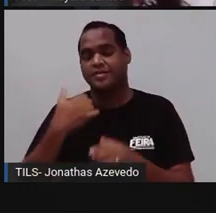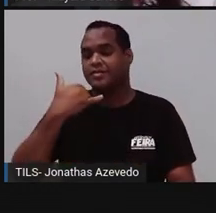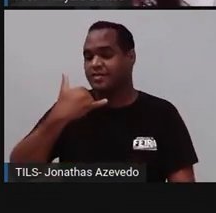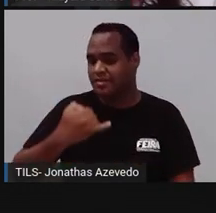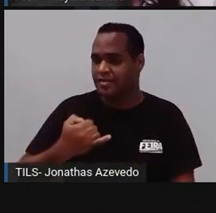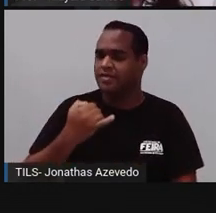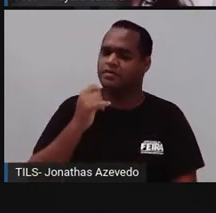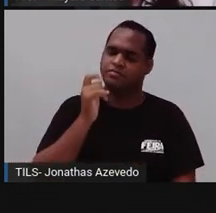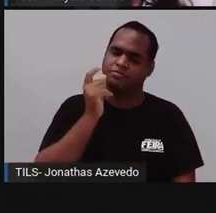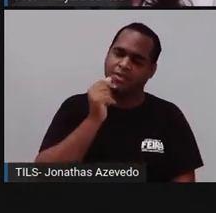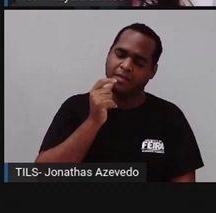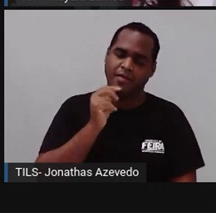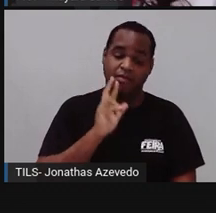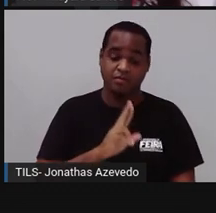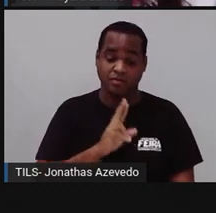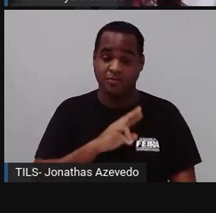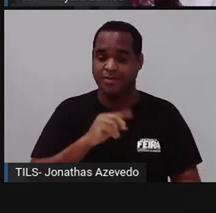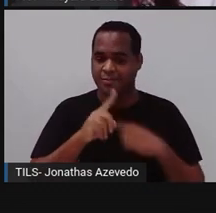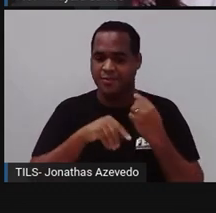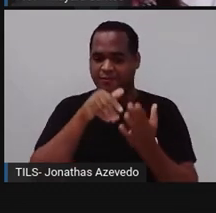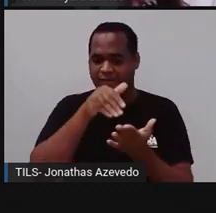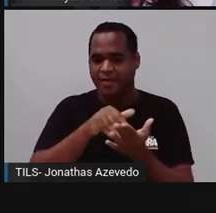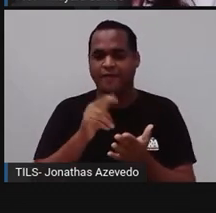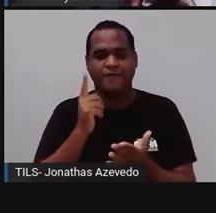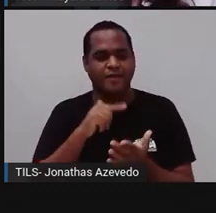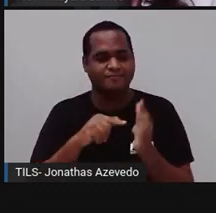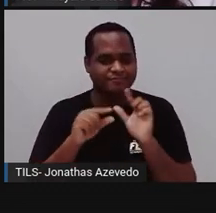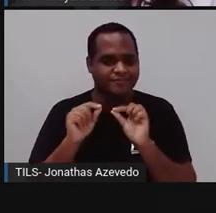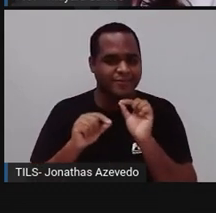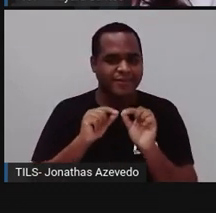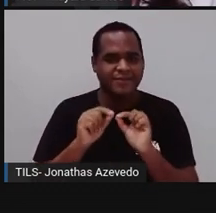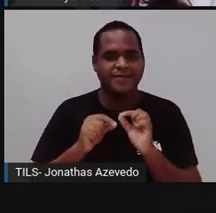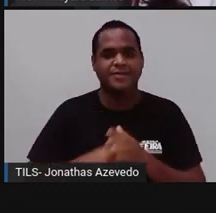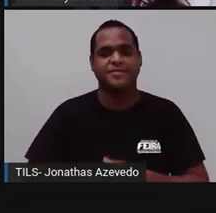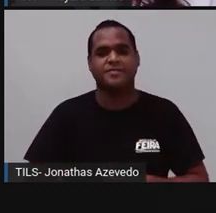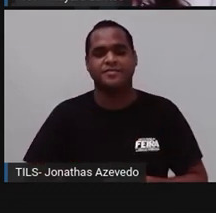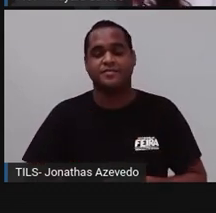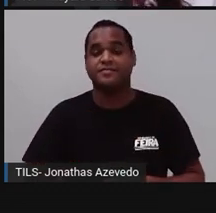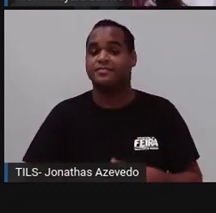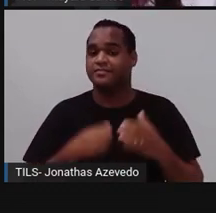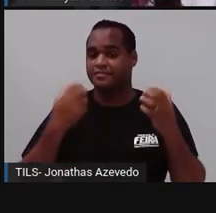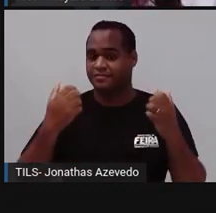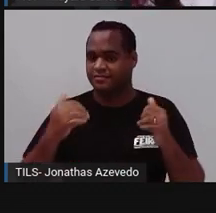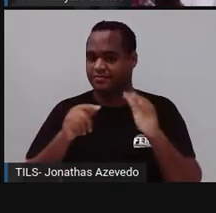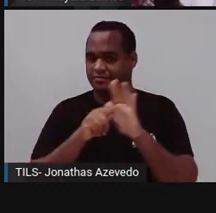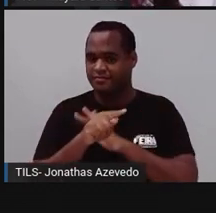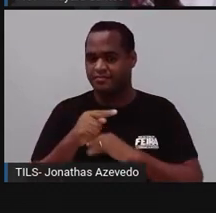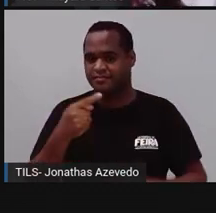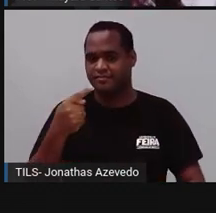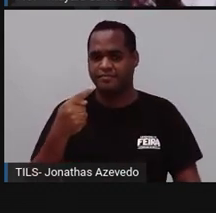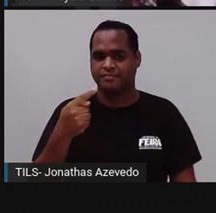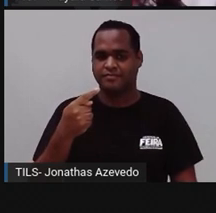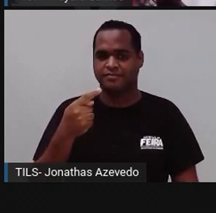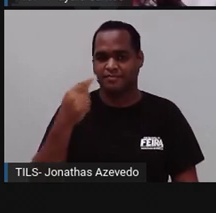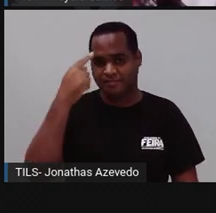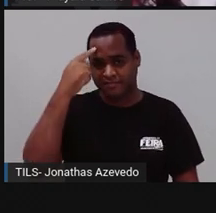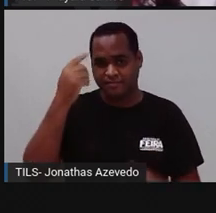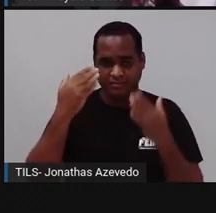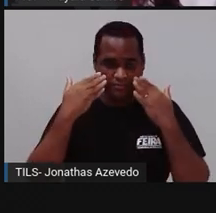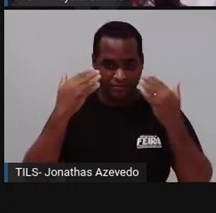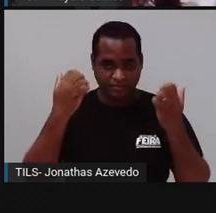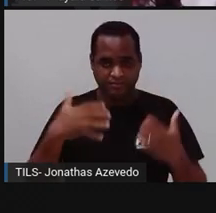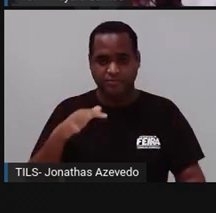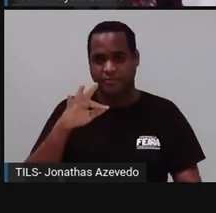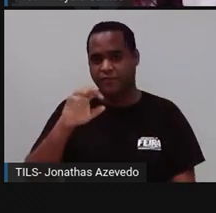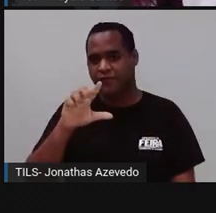e anota as respostas que no final a gente vai voltar pra correção, tá? Vamos lá pra primeira pergunta. Um representante do